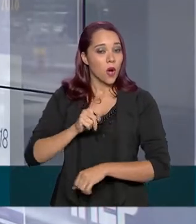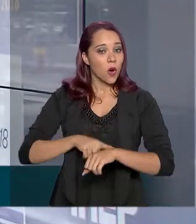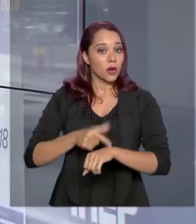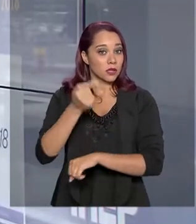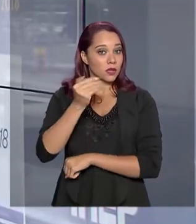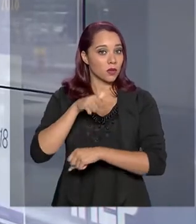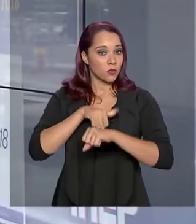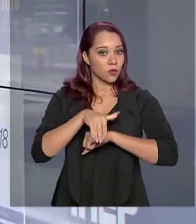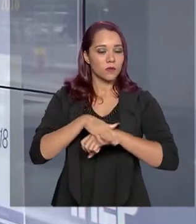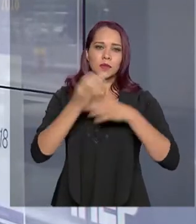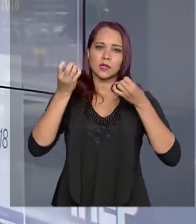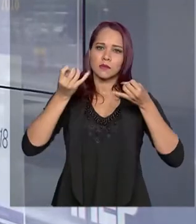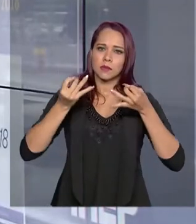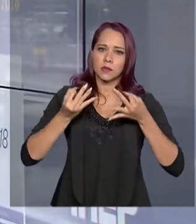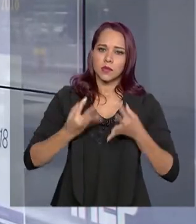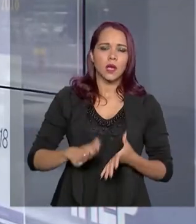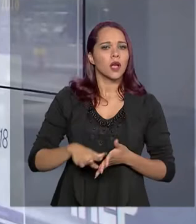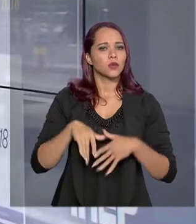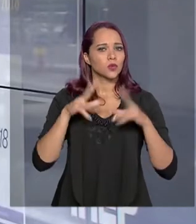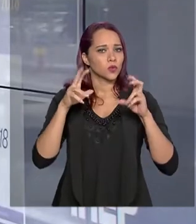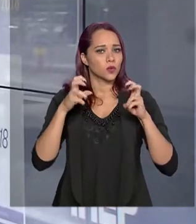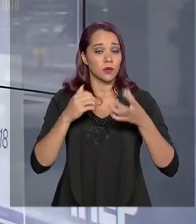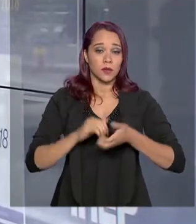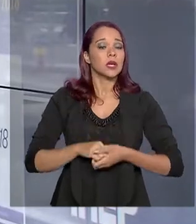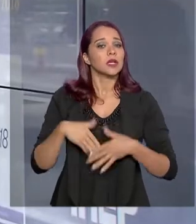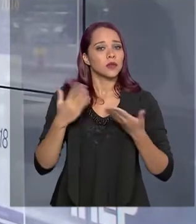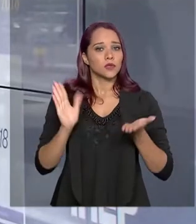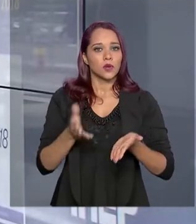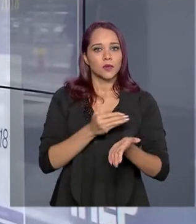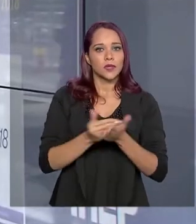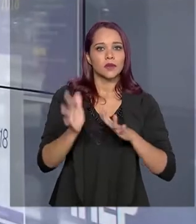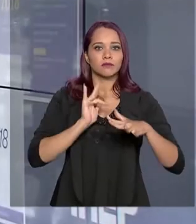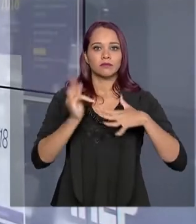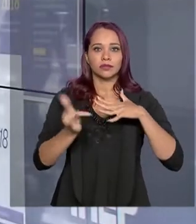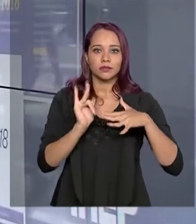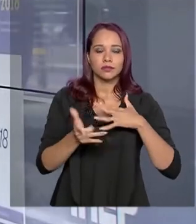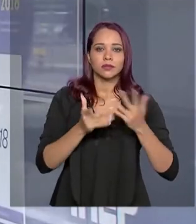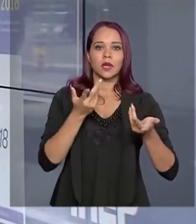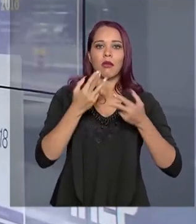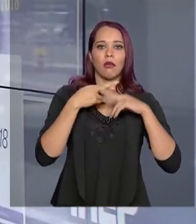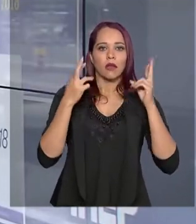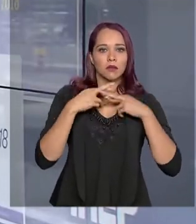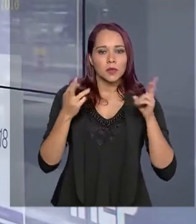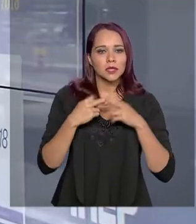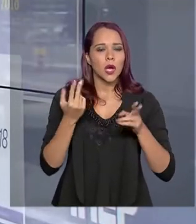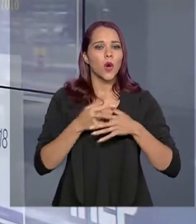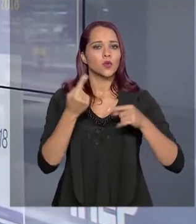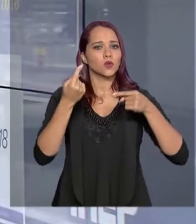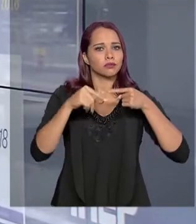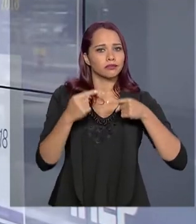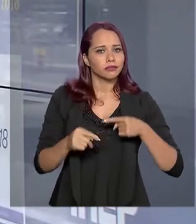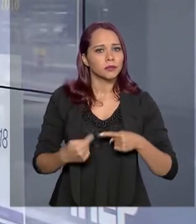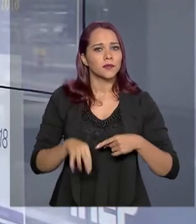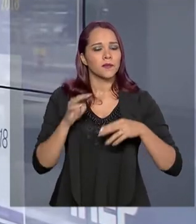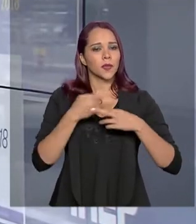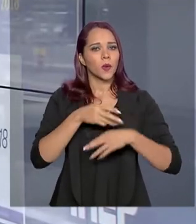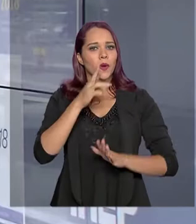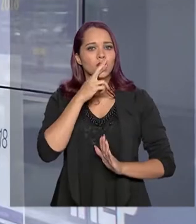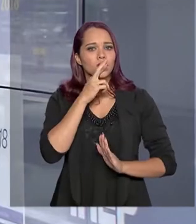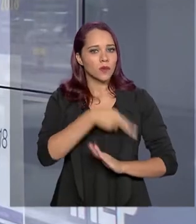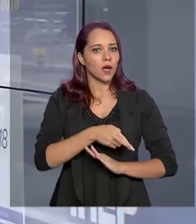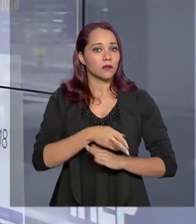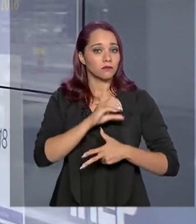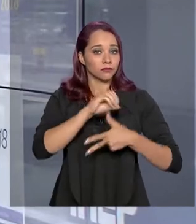da noite para falar sobre o assunto. Assim que surgiram nas redes sociais reclamações de inconsistências no resultado do